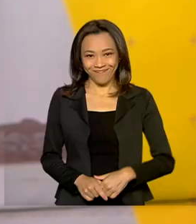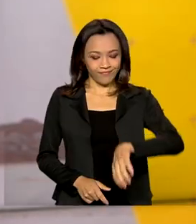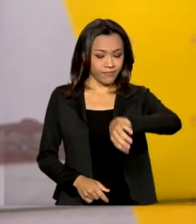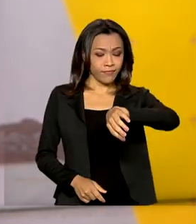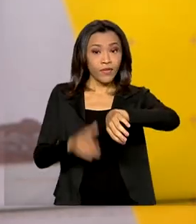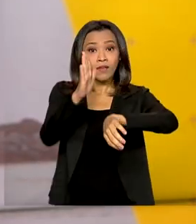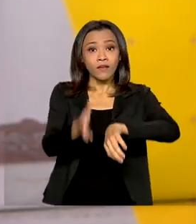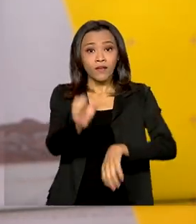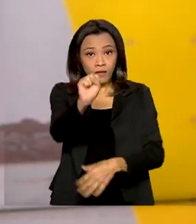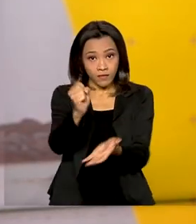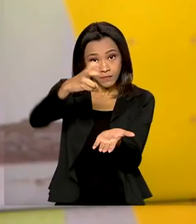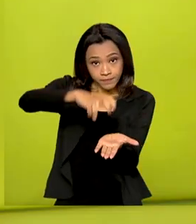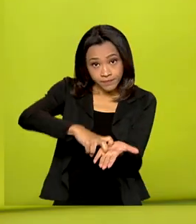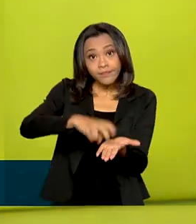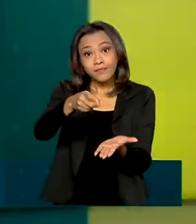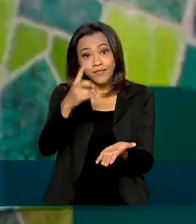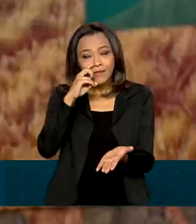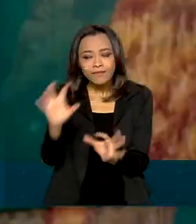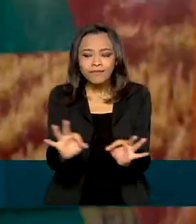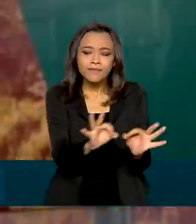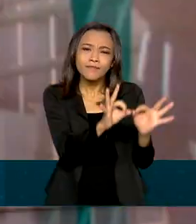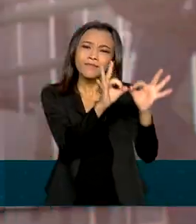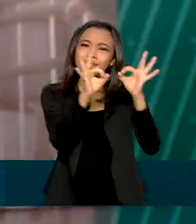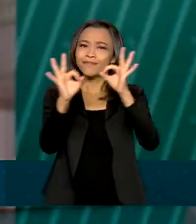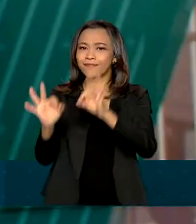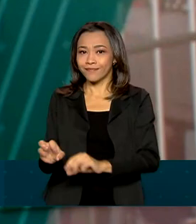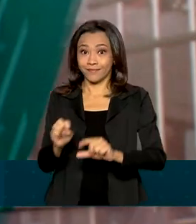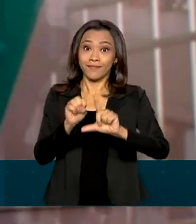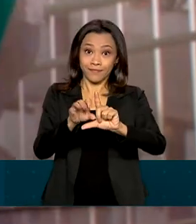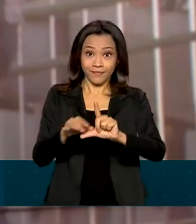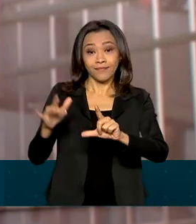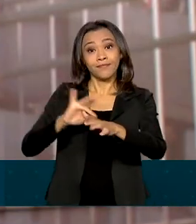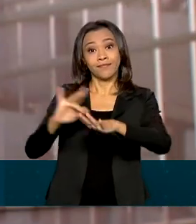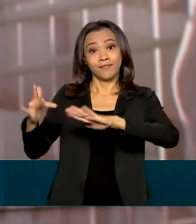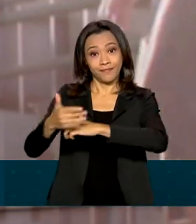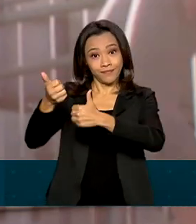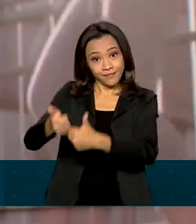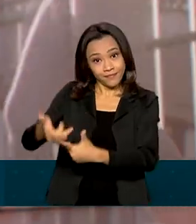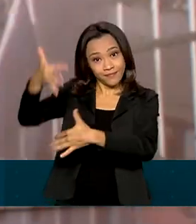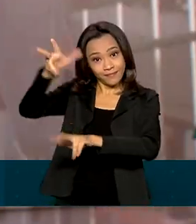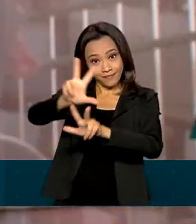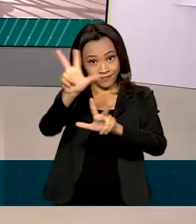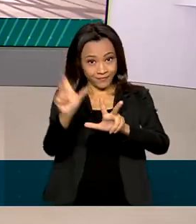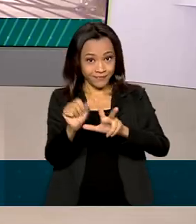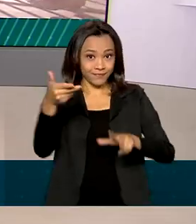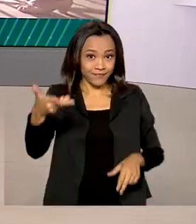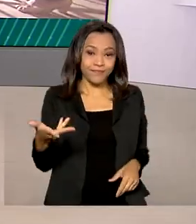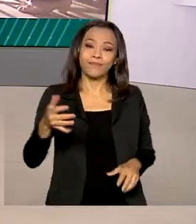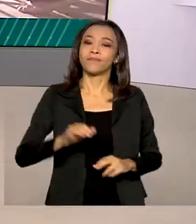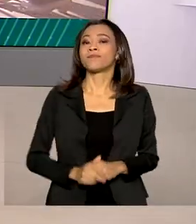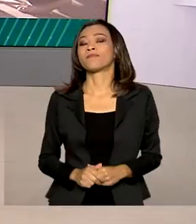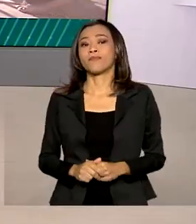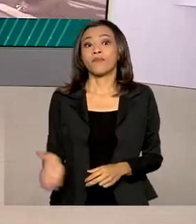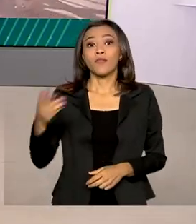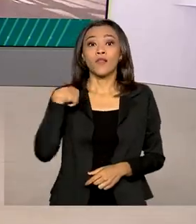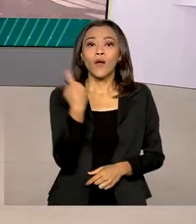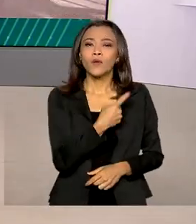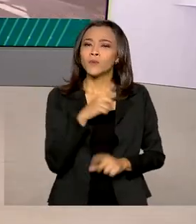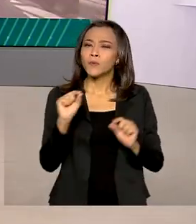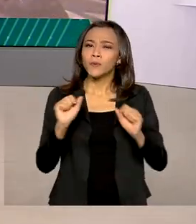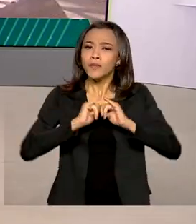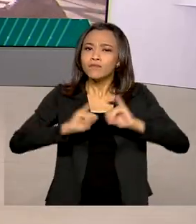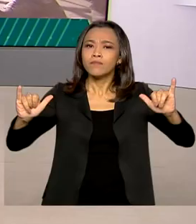Agora, 8 horas da manhã, você nos acompanha ao vivo pela TV Brasil e redes sociais. A gente abre falando